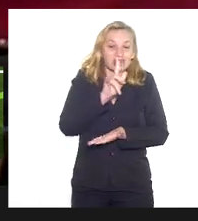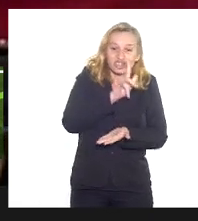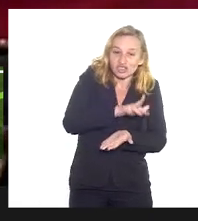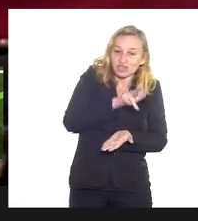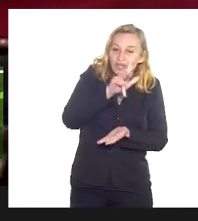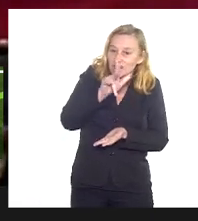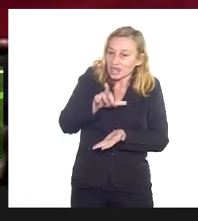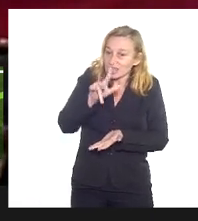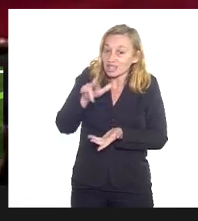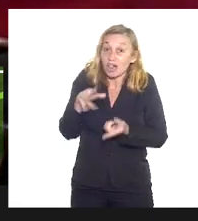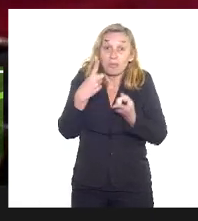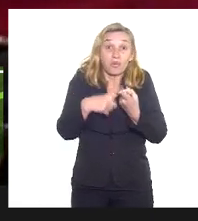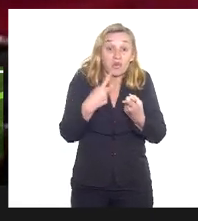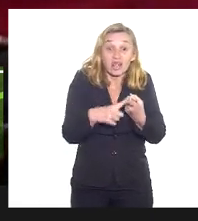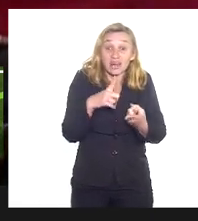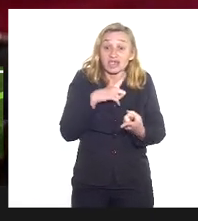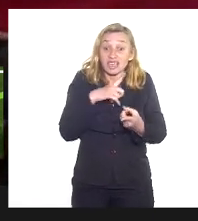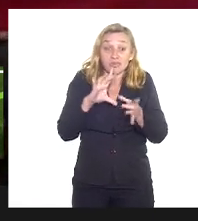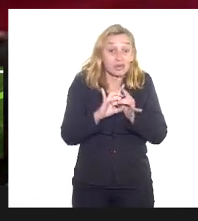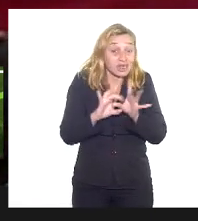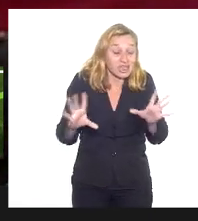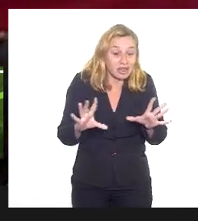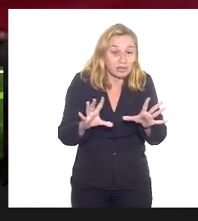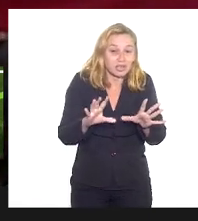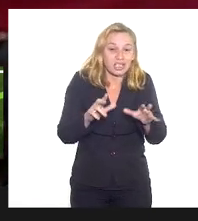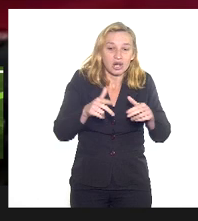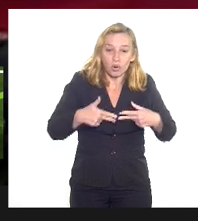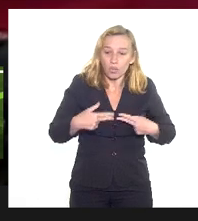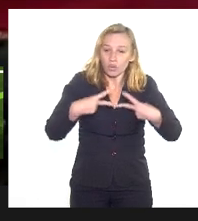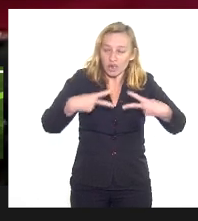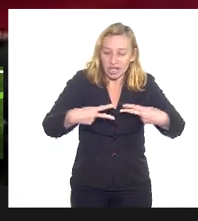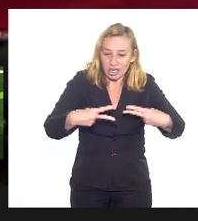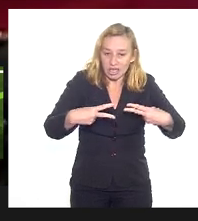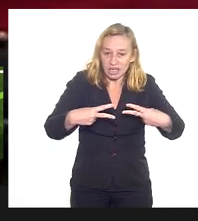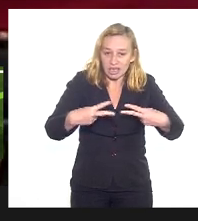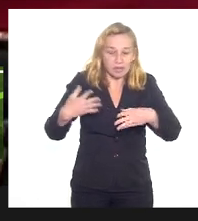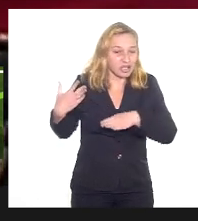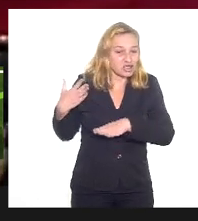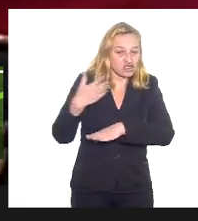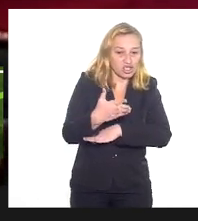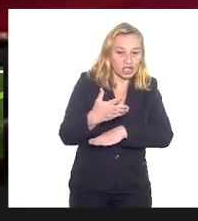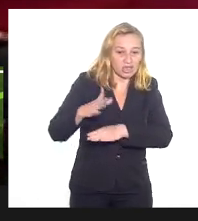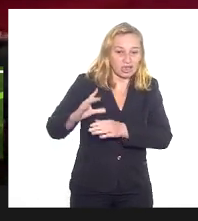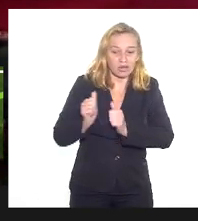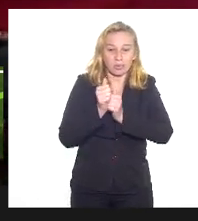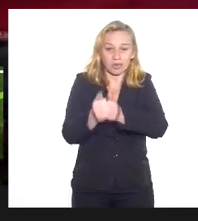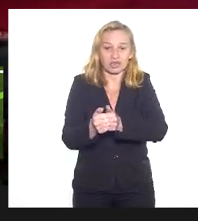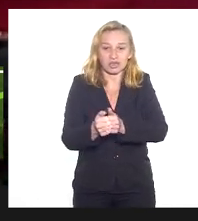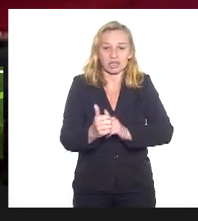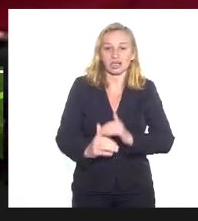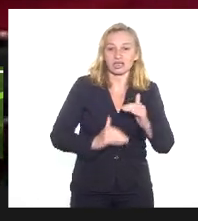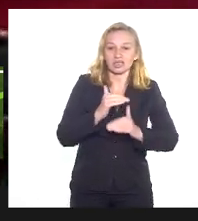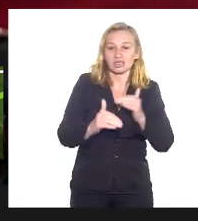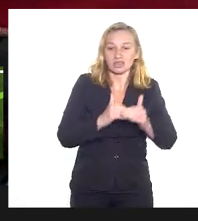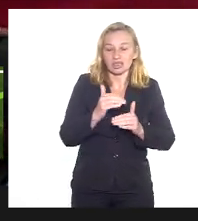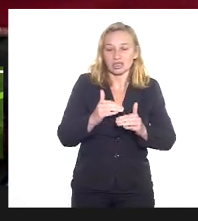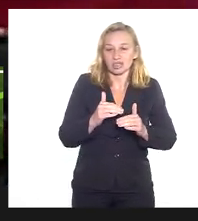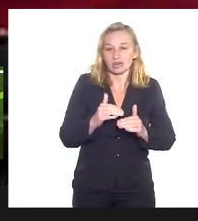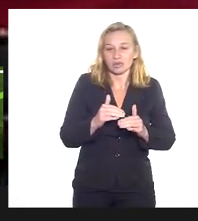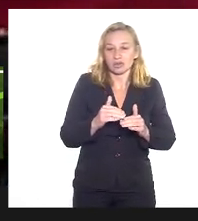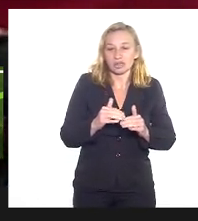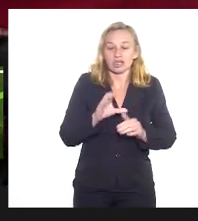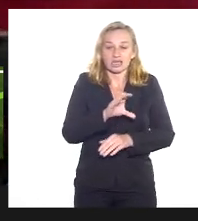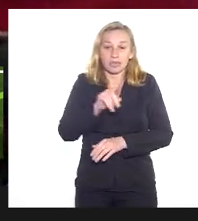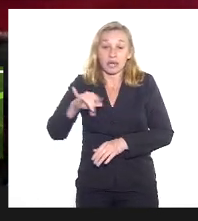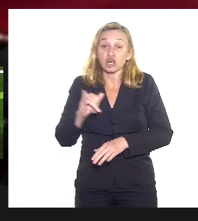porque nós temos aberto o link para acompanhamento direto das ações desenvolvidas pela CPI por todos aqueles